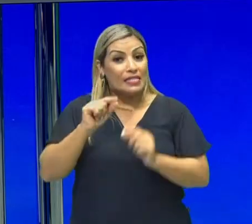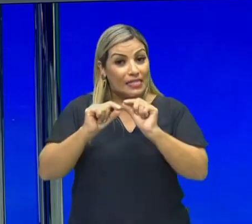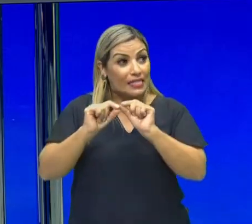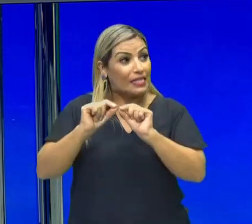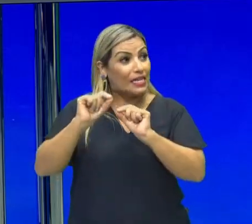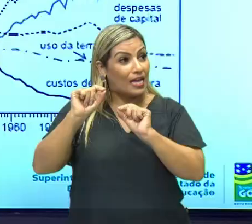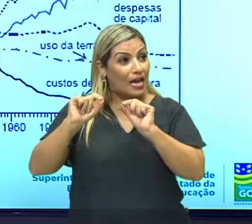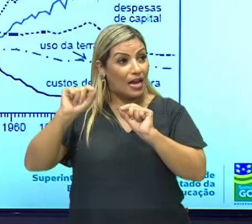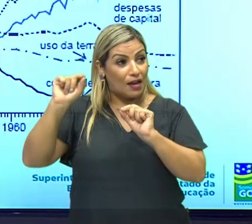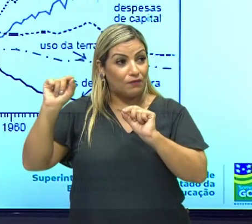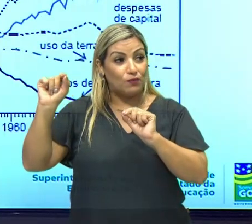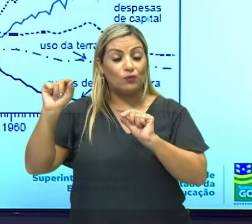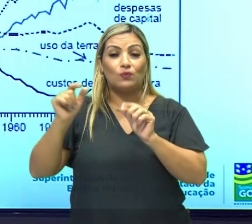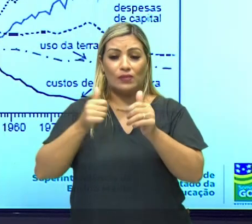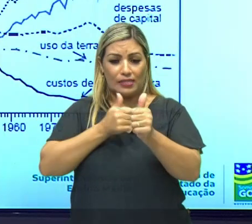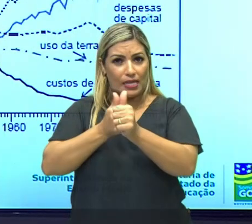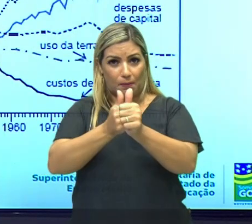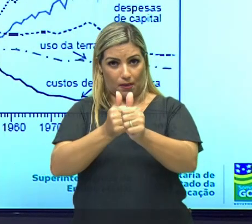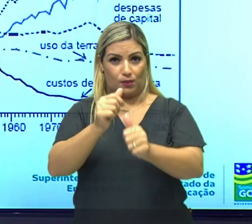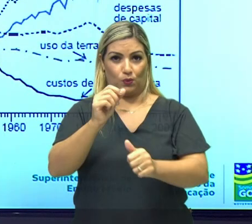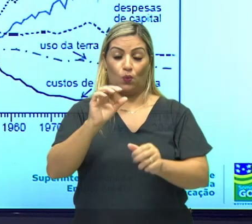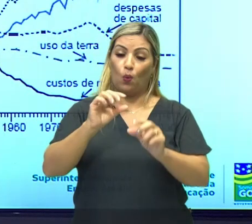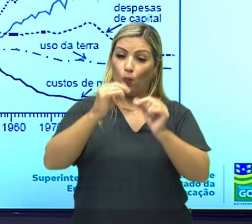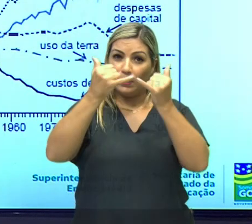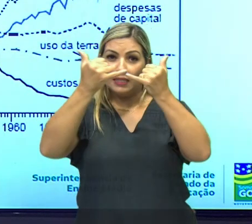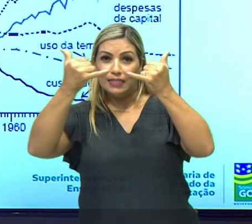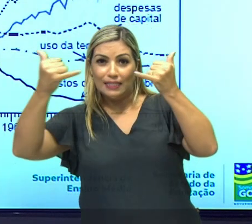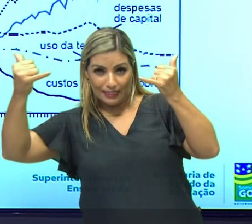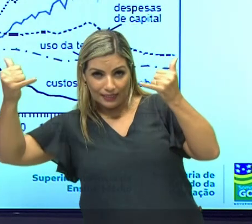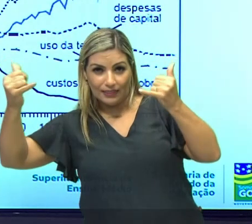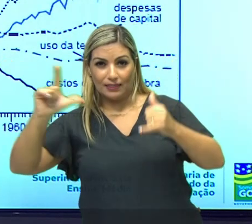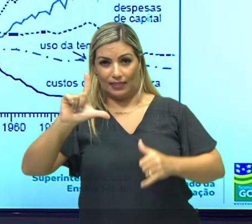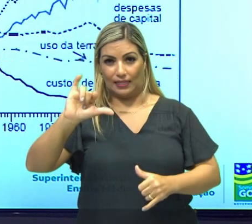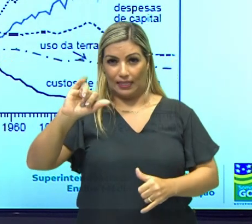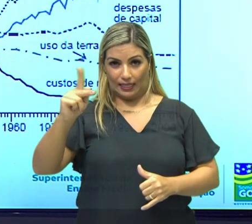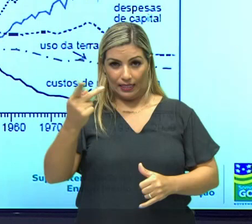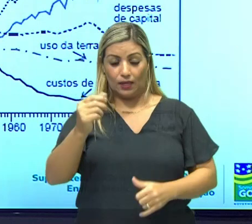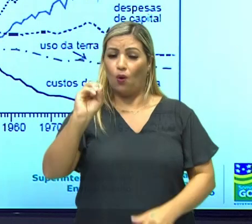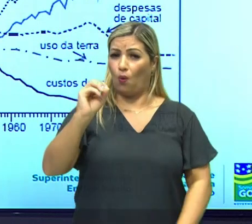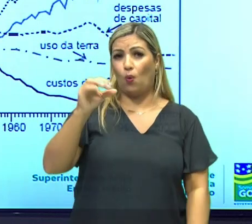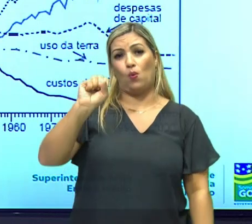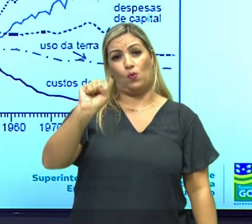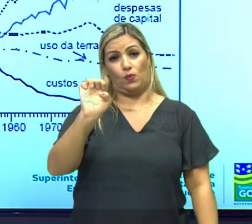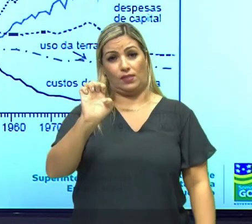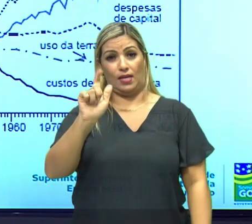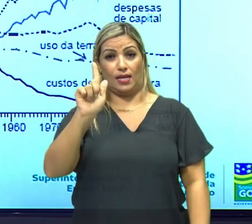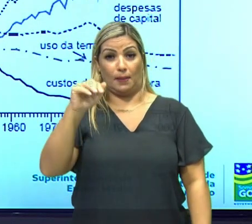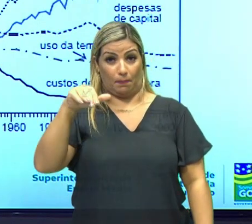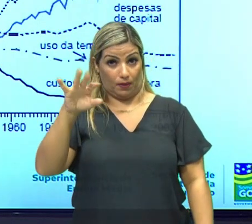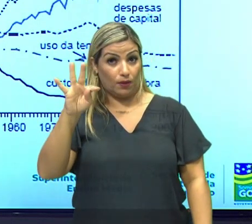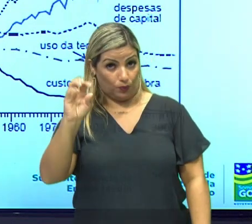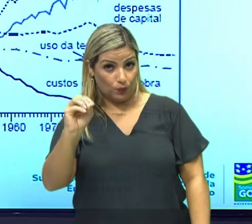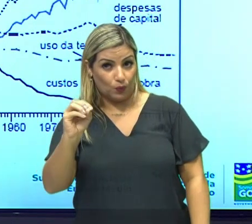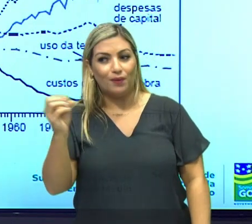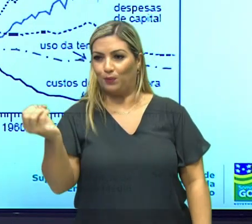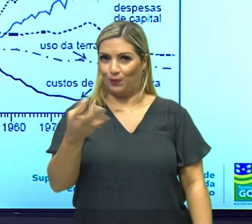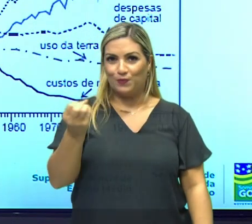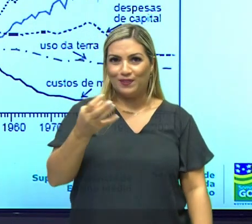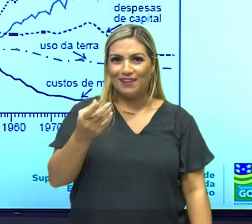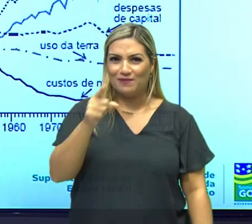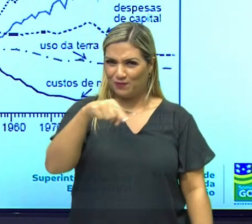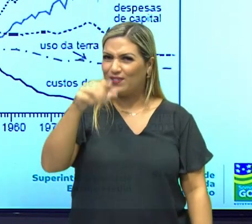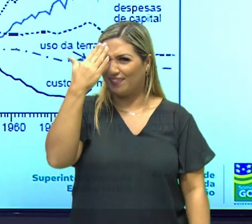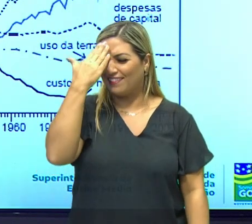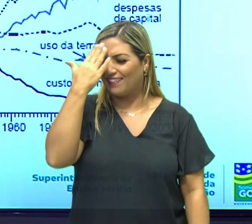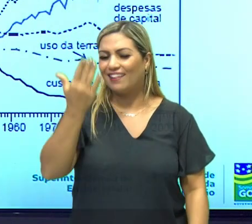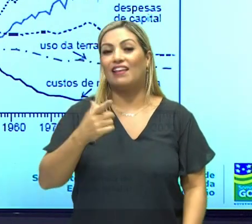segmento ou gráfico de linha. Tá bom? Eu acho que gráfico de segmento é novidade para você,